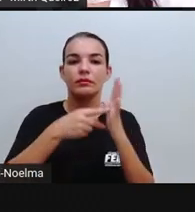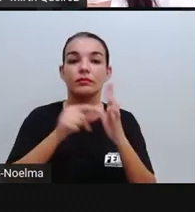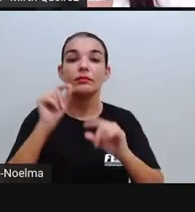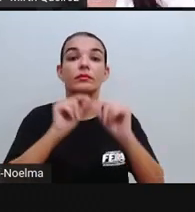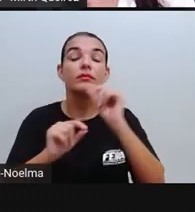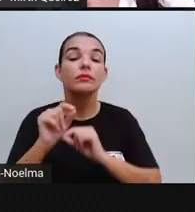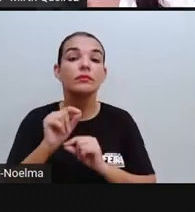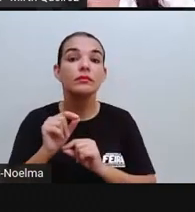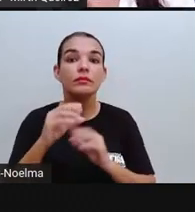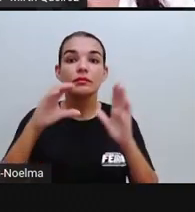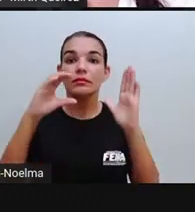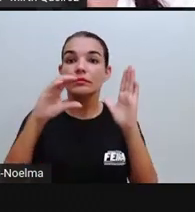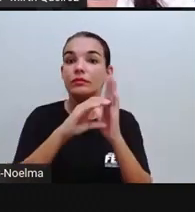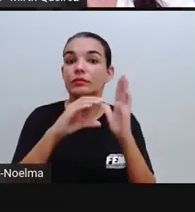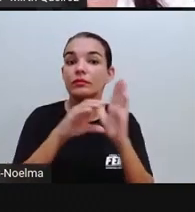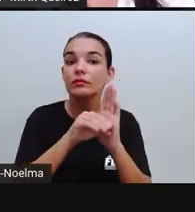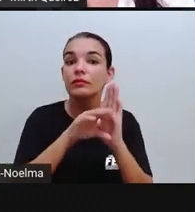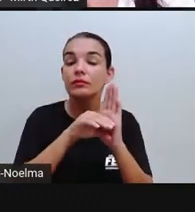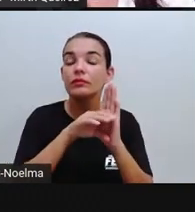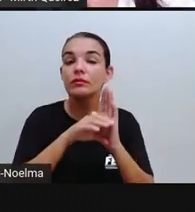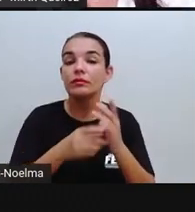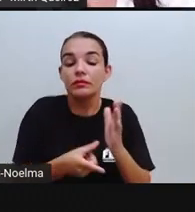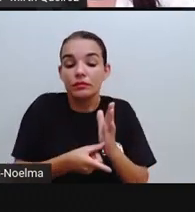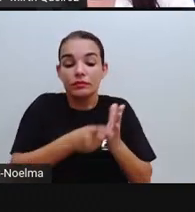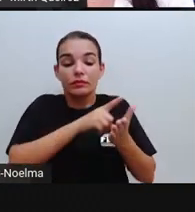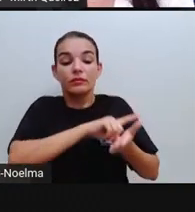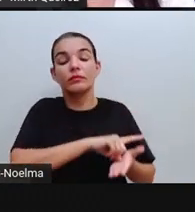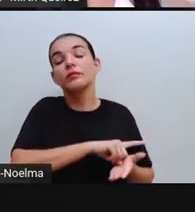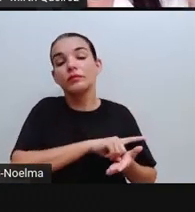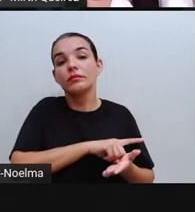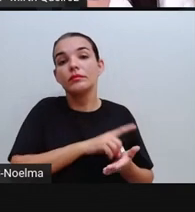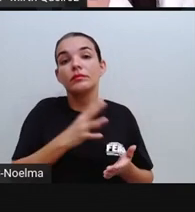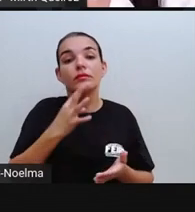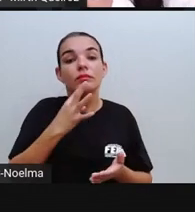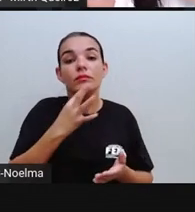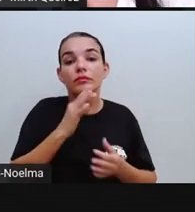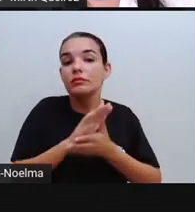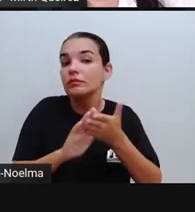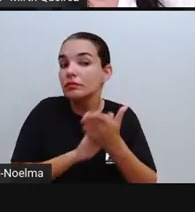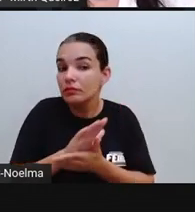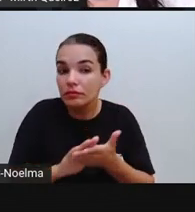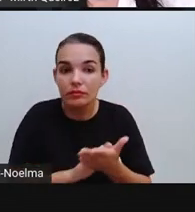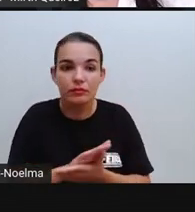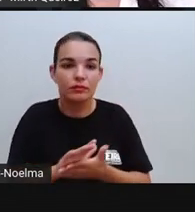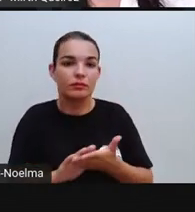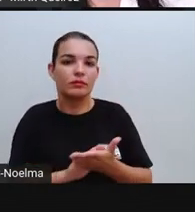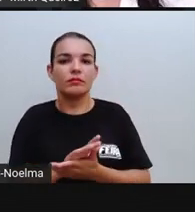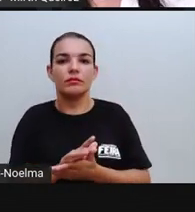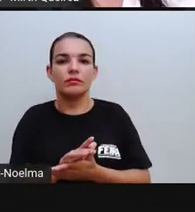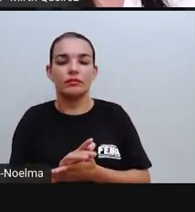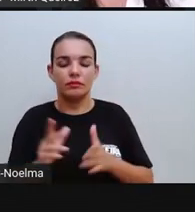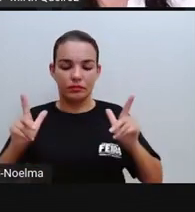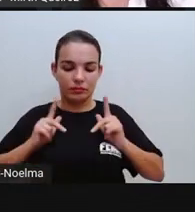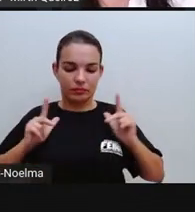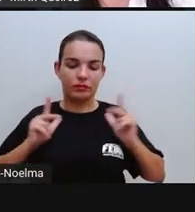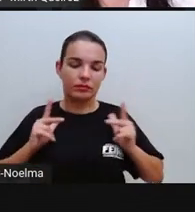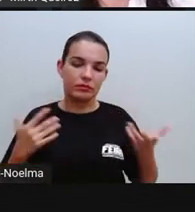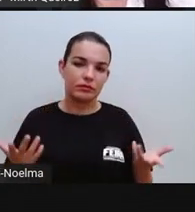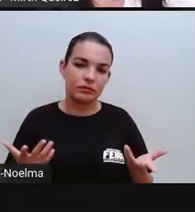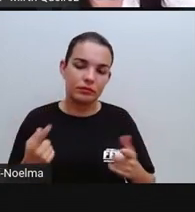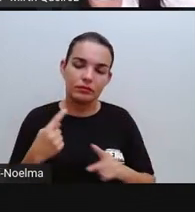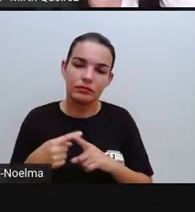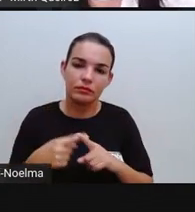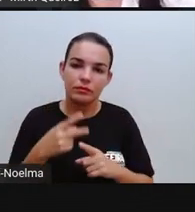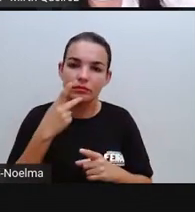conceito antecipado sobre algo ou alguém em nível interpessoal, como o próprio nome diz, pré, que vem